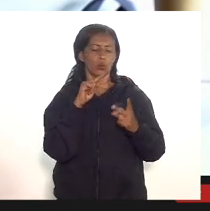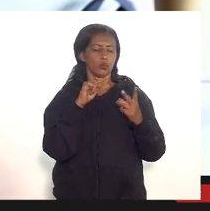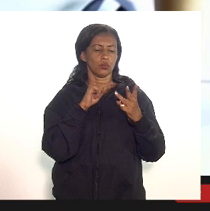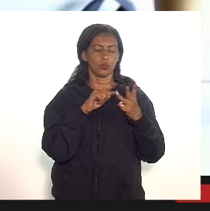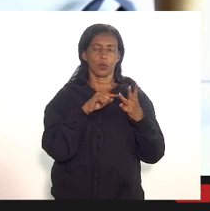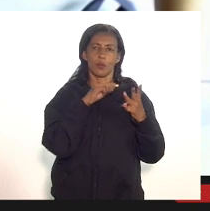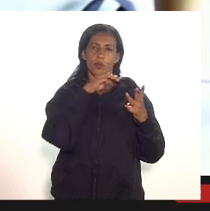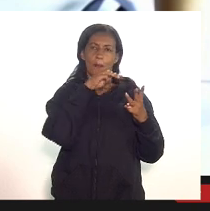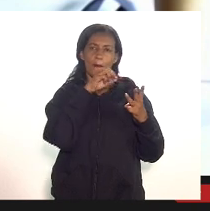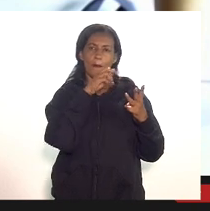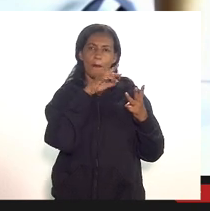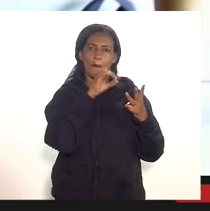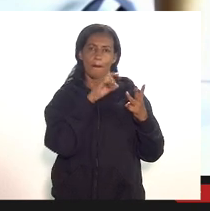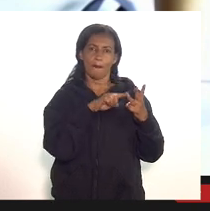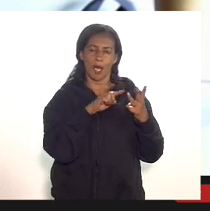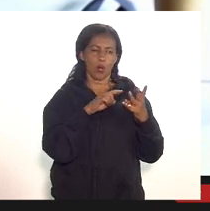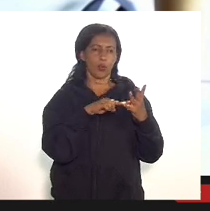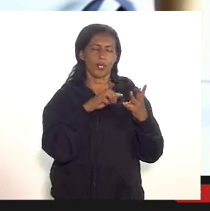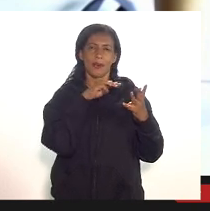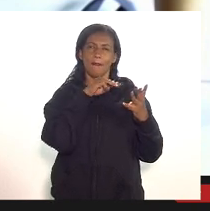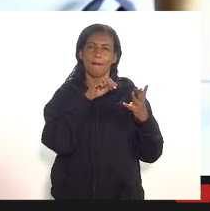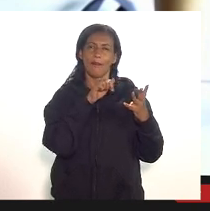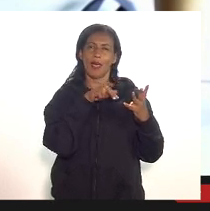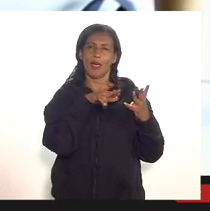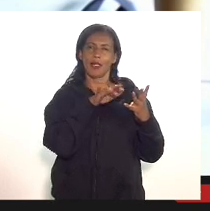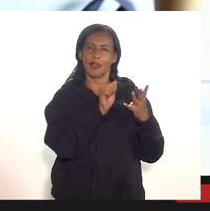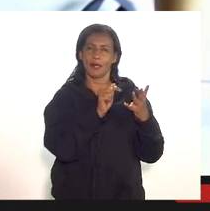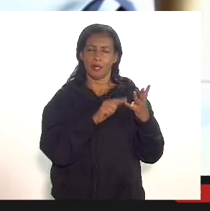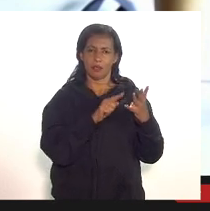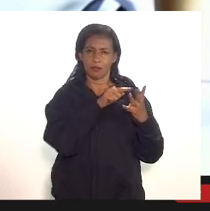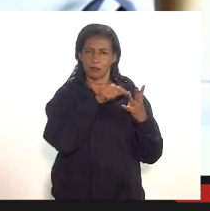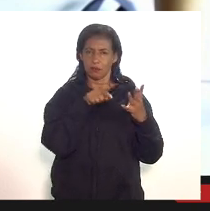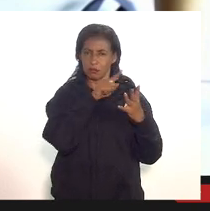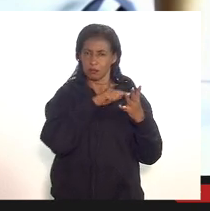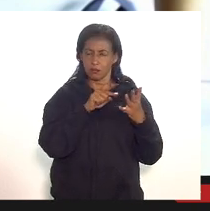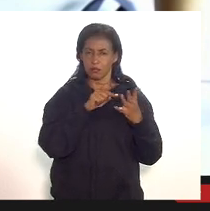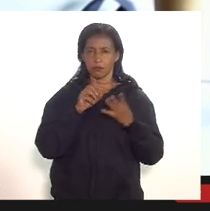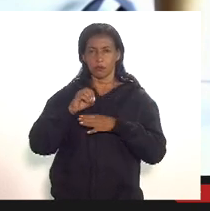para doutora Magna Chambriá e